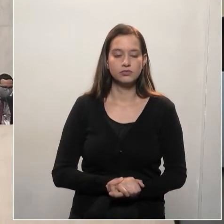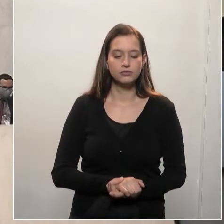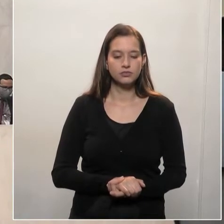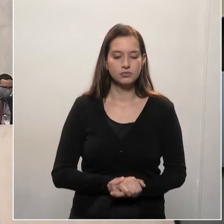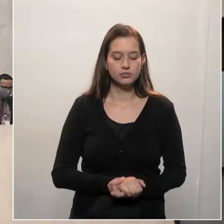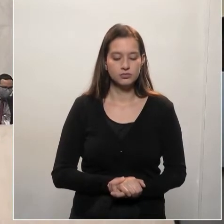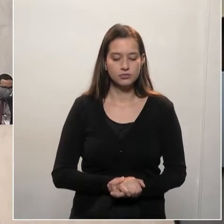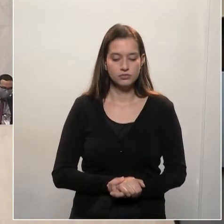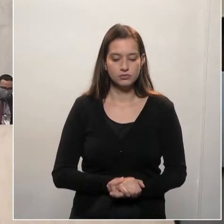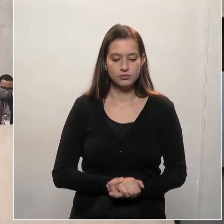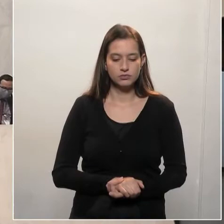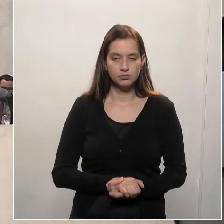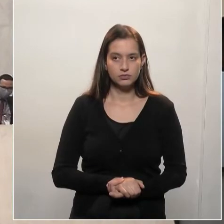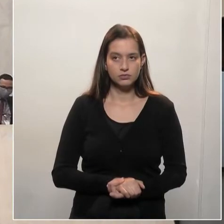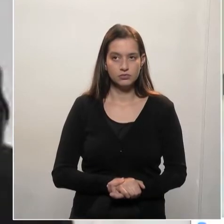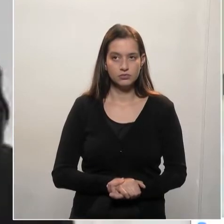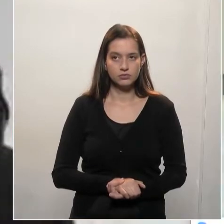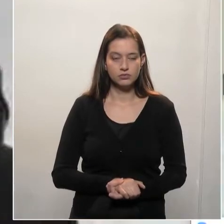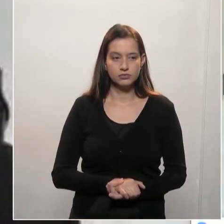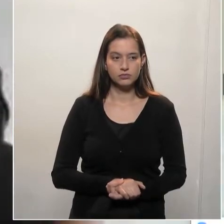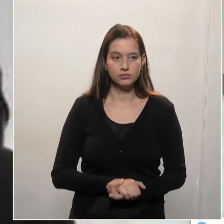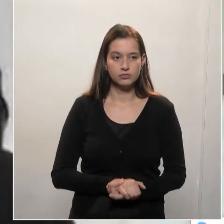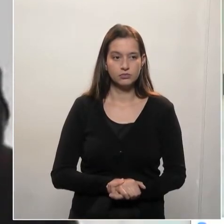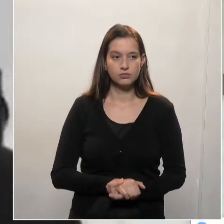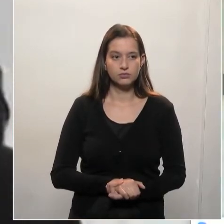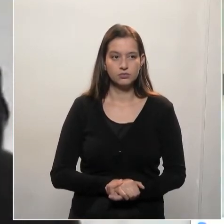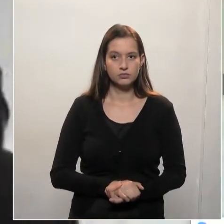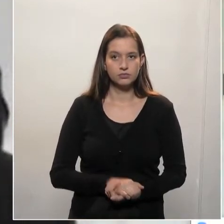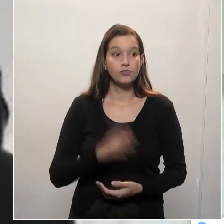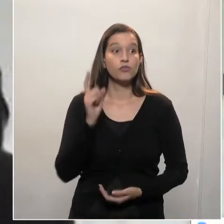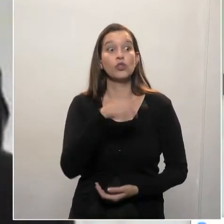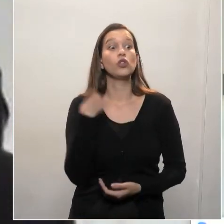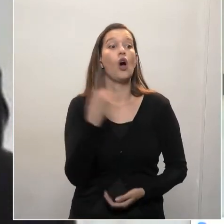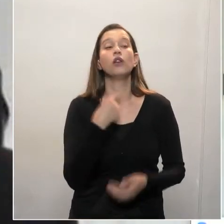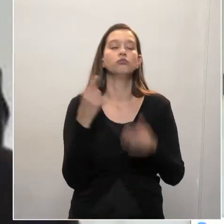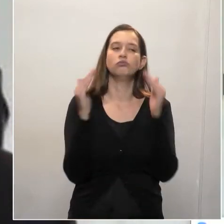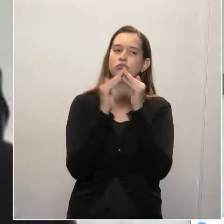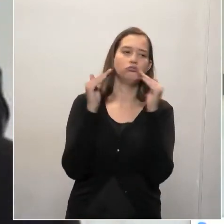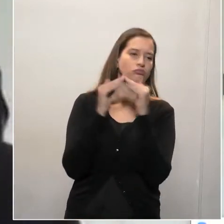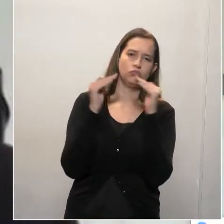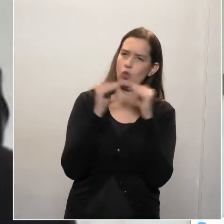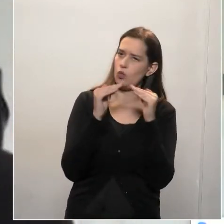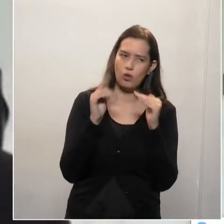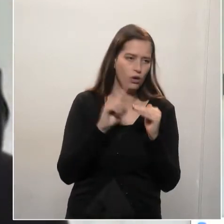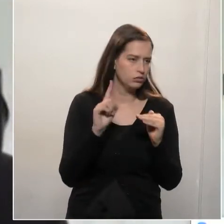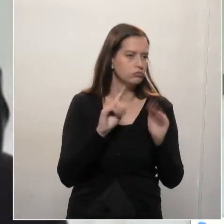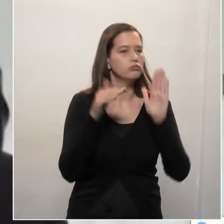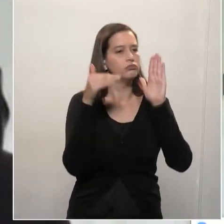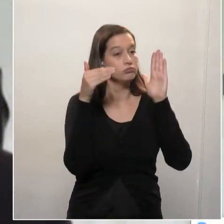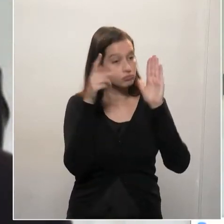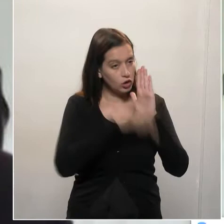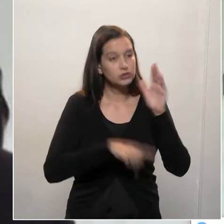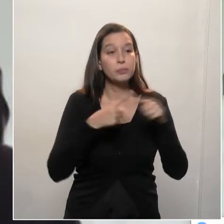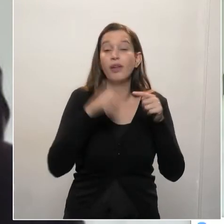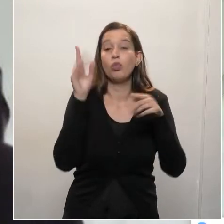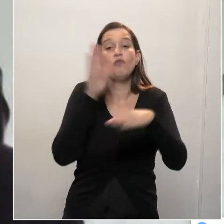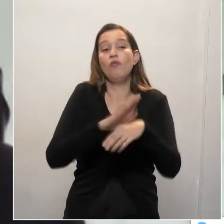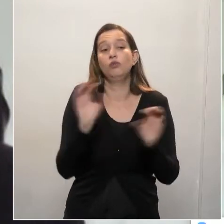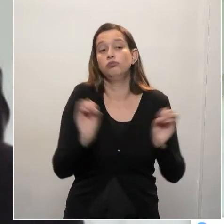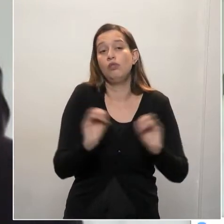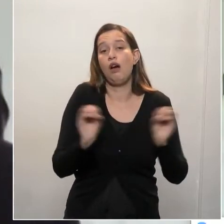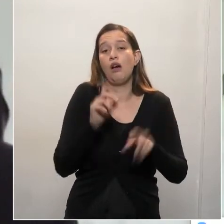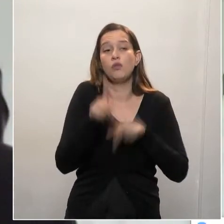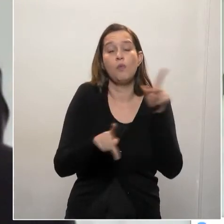São contrários a esses projetos, porque eles não são de interesse público, eles são contra o interesse público e